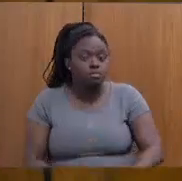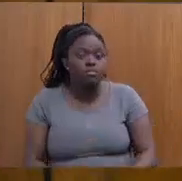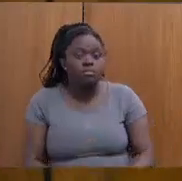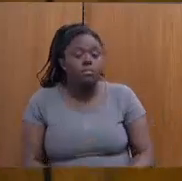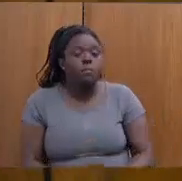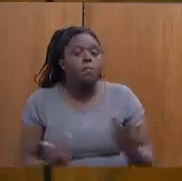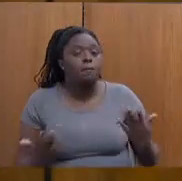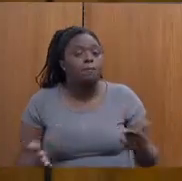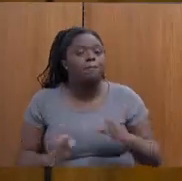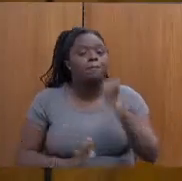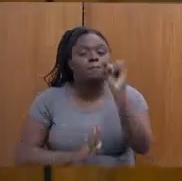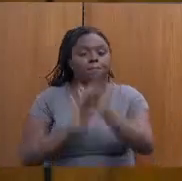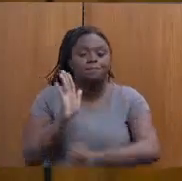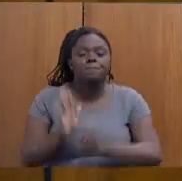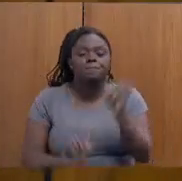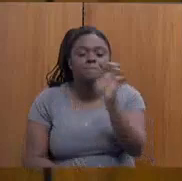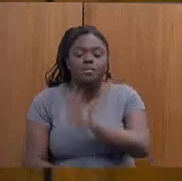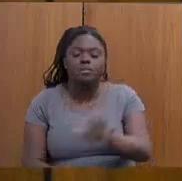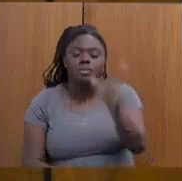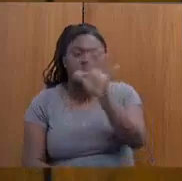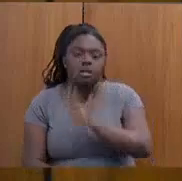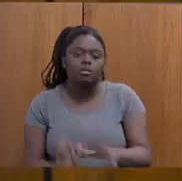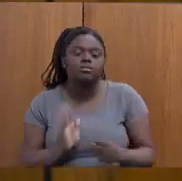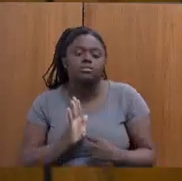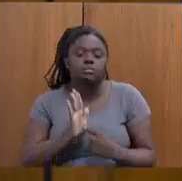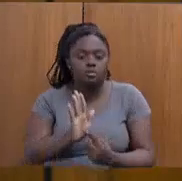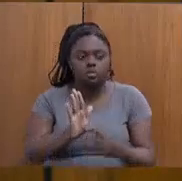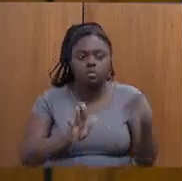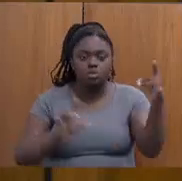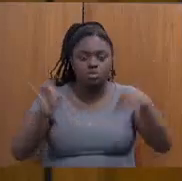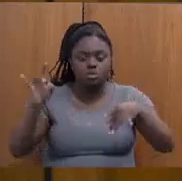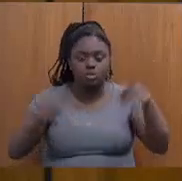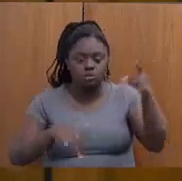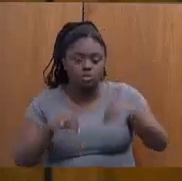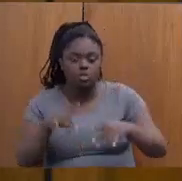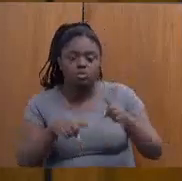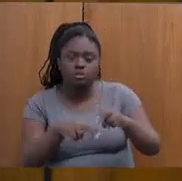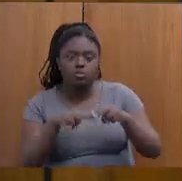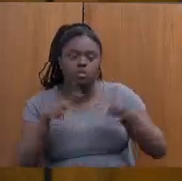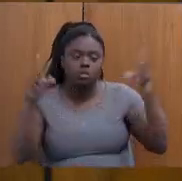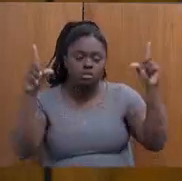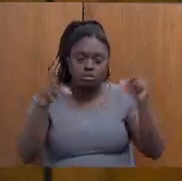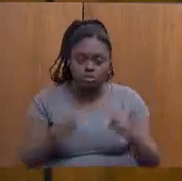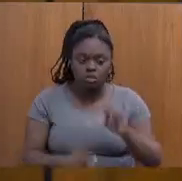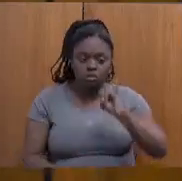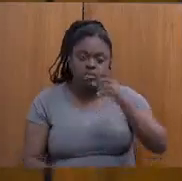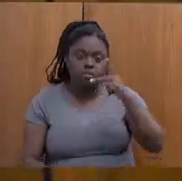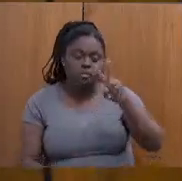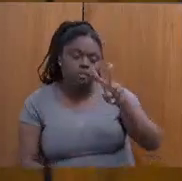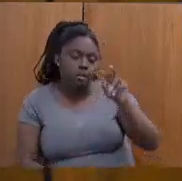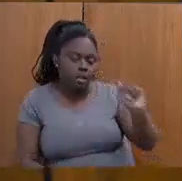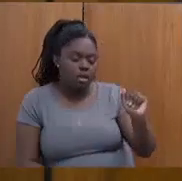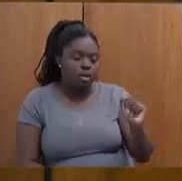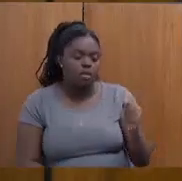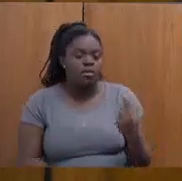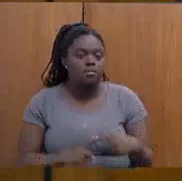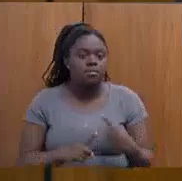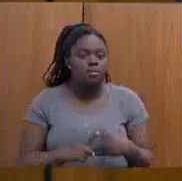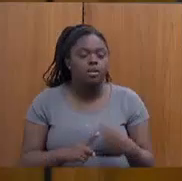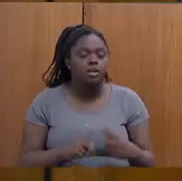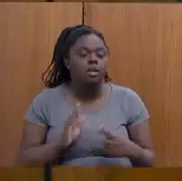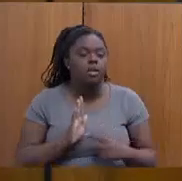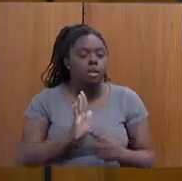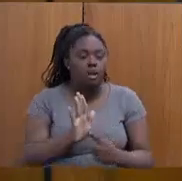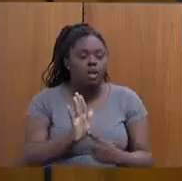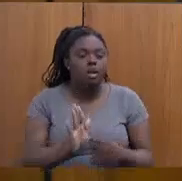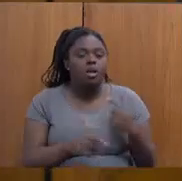orçamento, o que o Estado pratica de renúncia pela redução da alíquota do IPVA, cuja justificativa é a geração